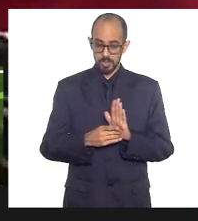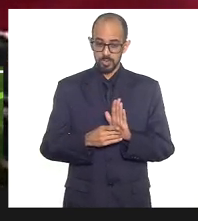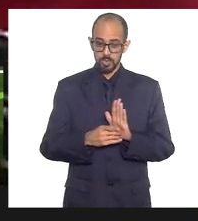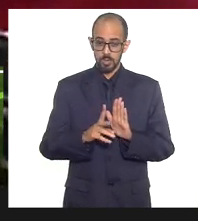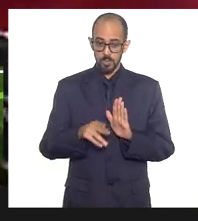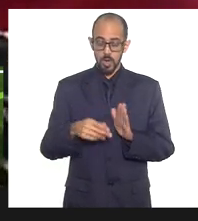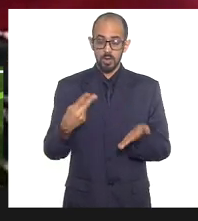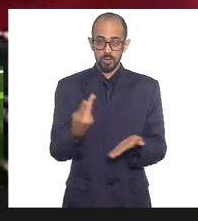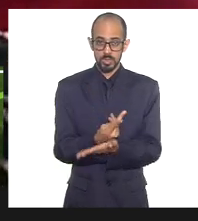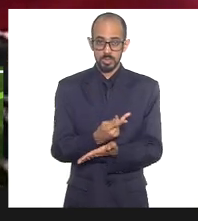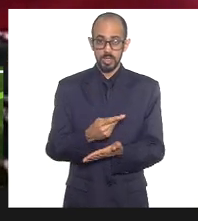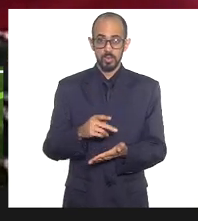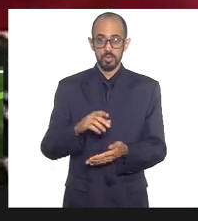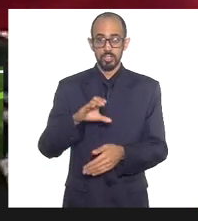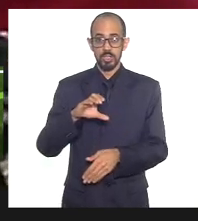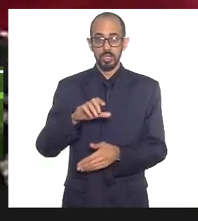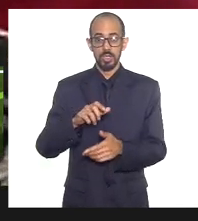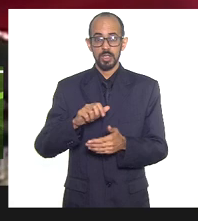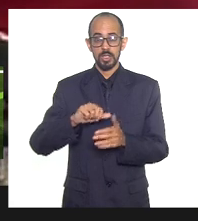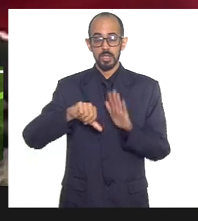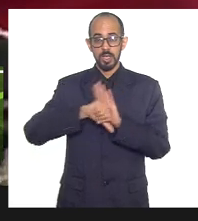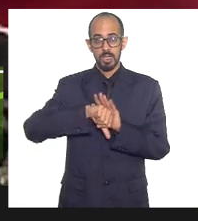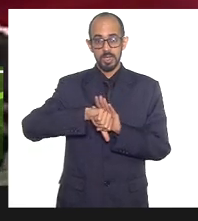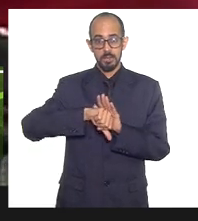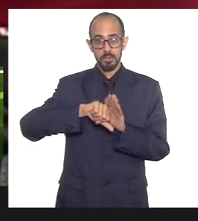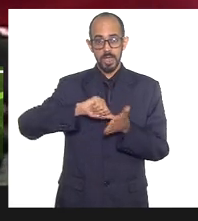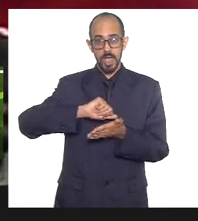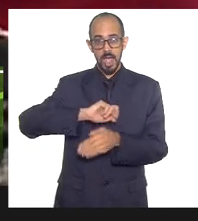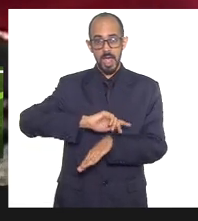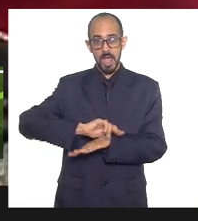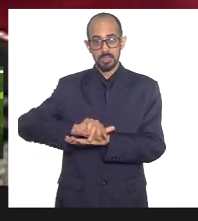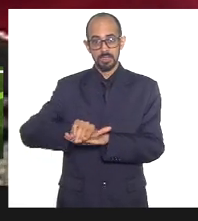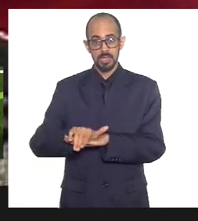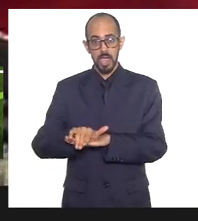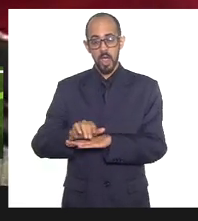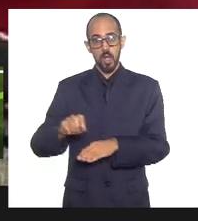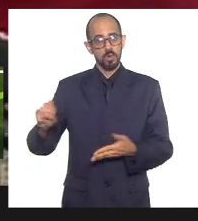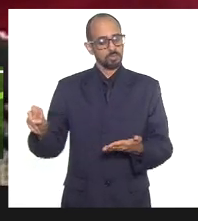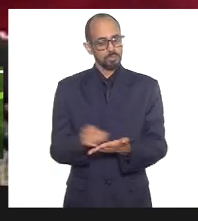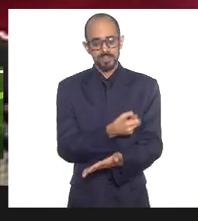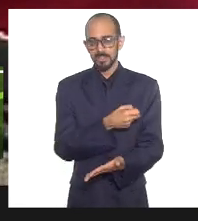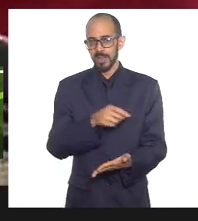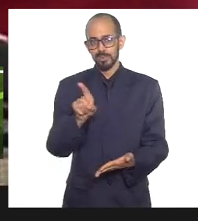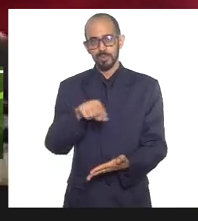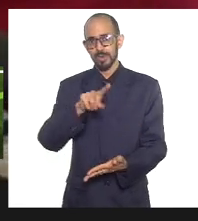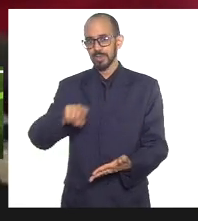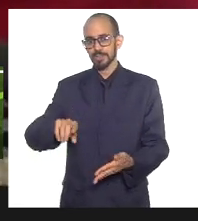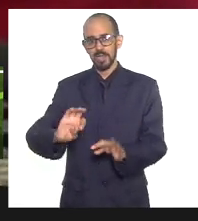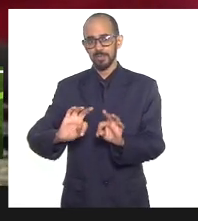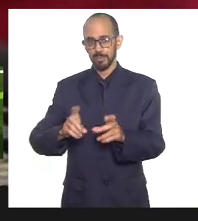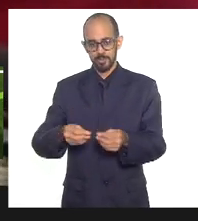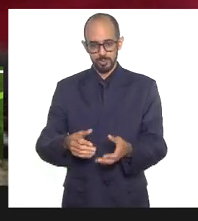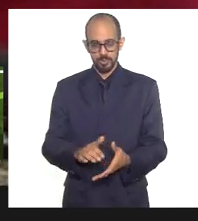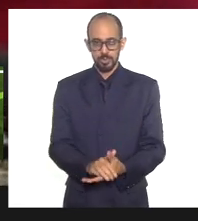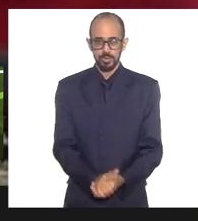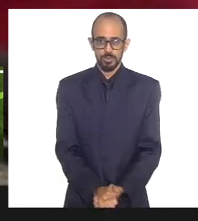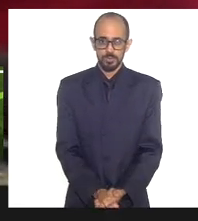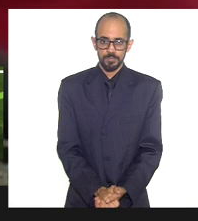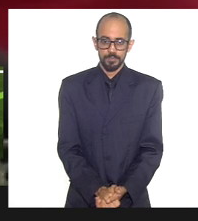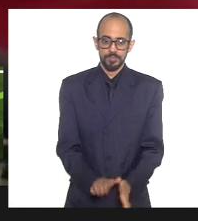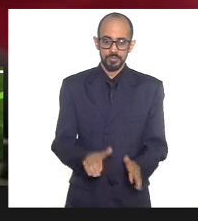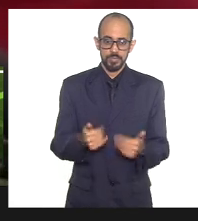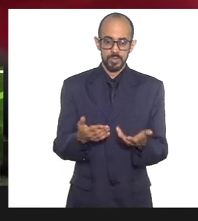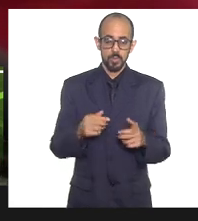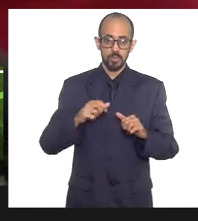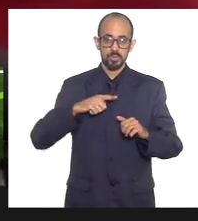raciais de 1994, uma canetada só extinguiu. Dizia para o Totinho que houve várias manifestações a